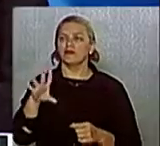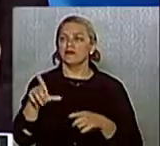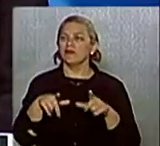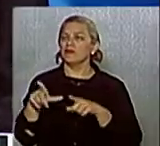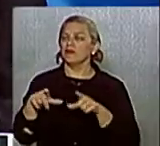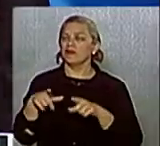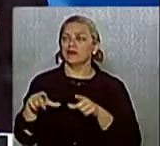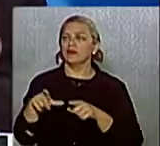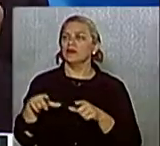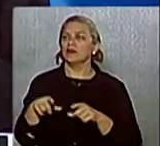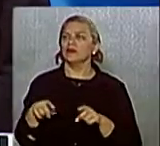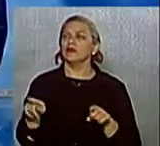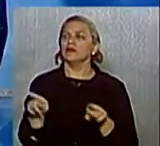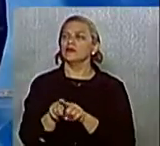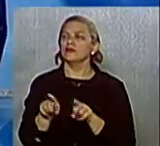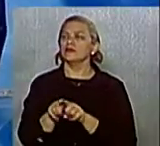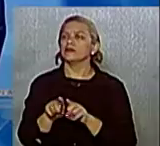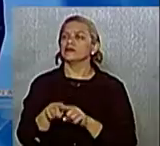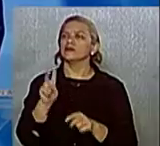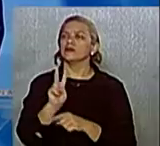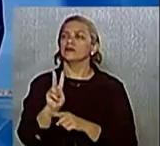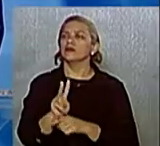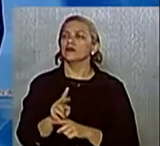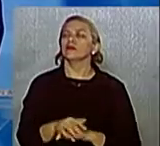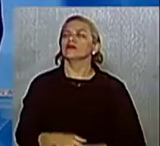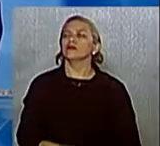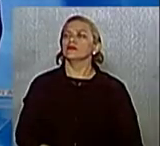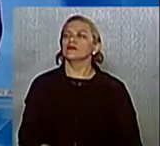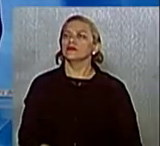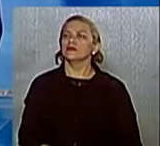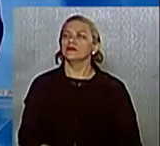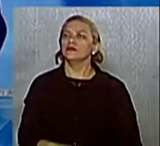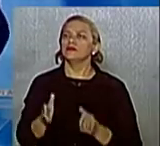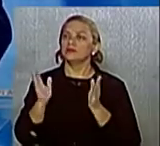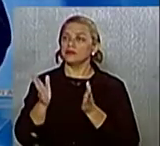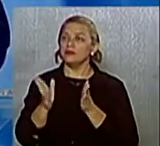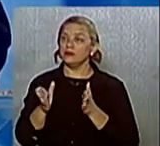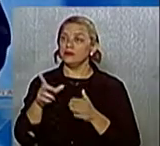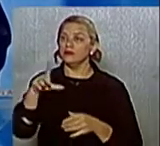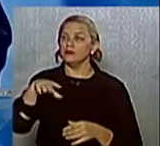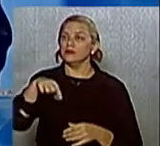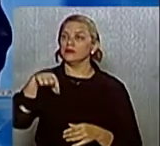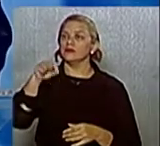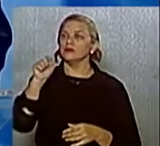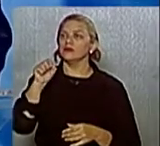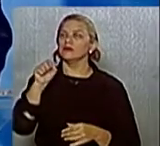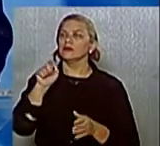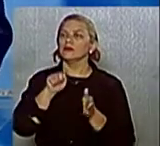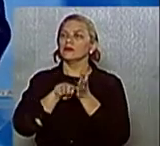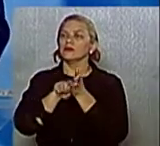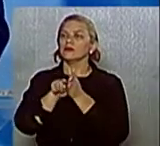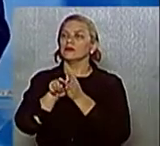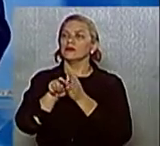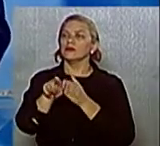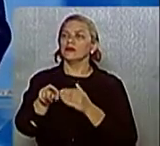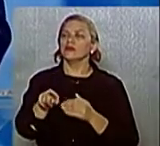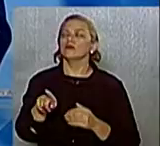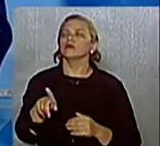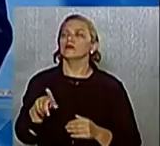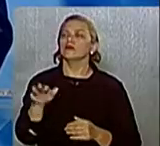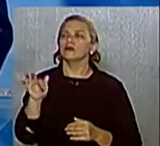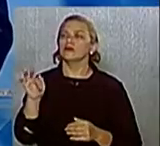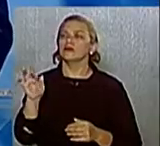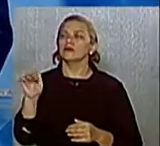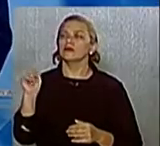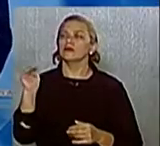é dando também assistência. candidato. Seguimos com o nosso debate. Agora, pelo sorteio realizado previamente, a pergunta deve ser feita pelo candidato